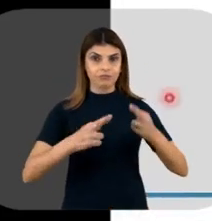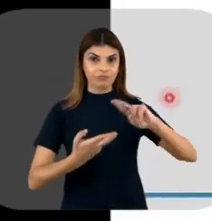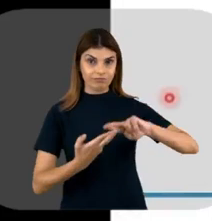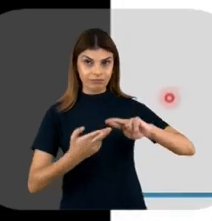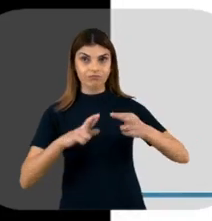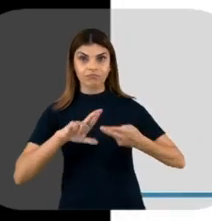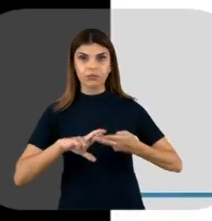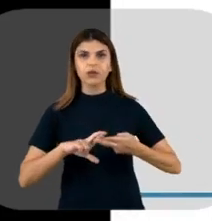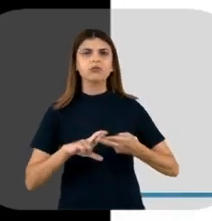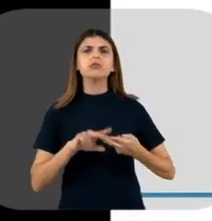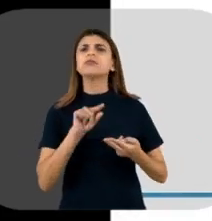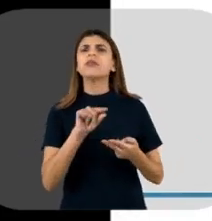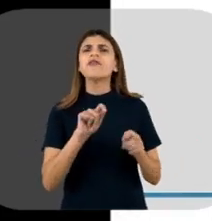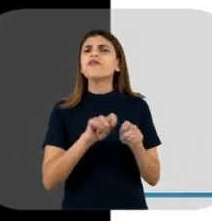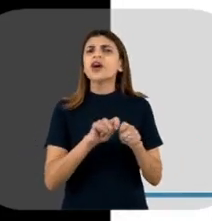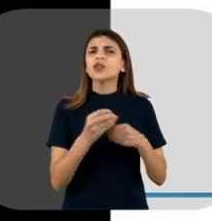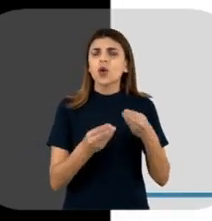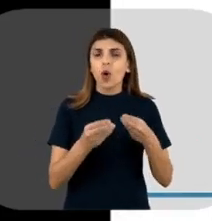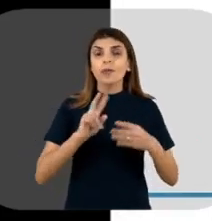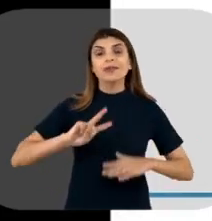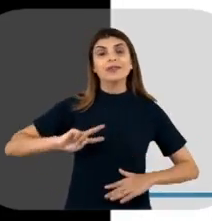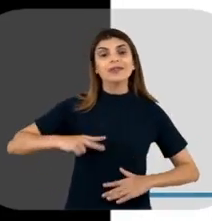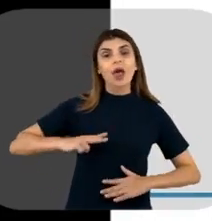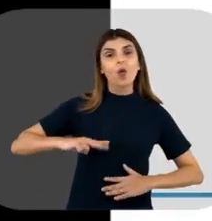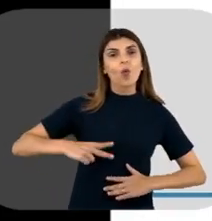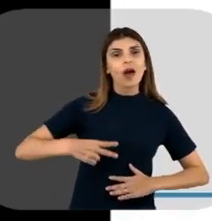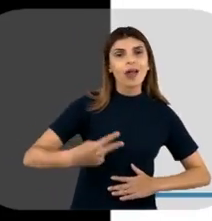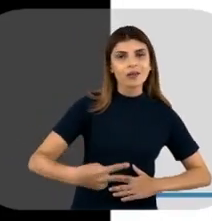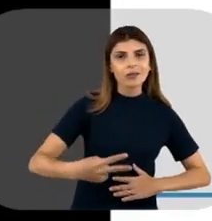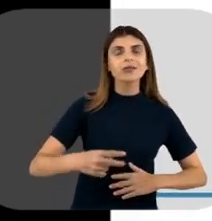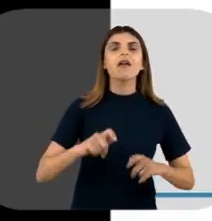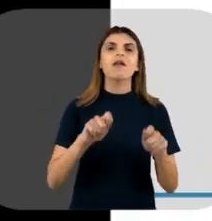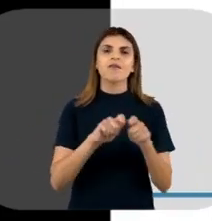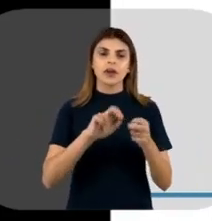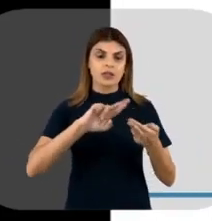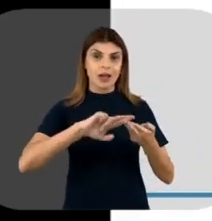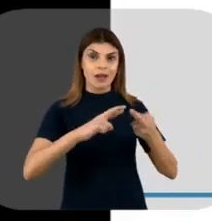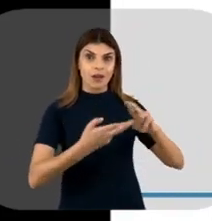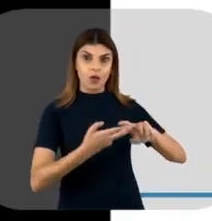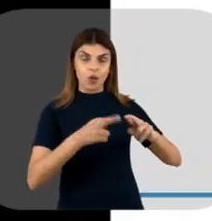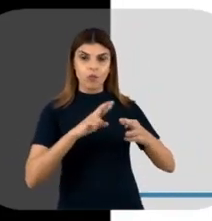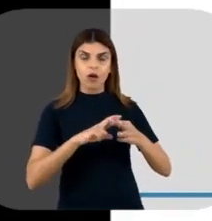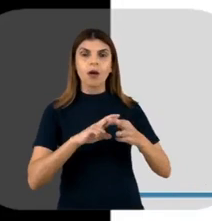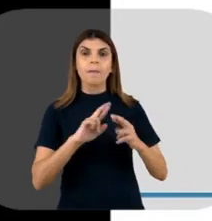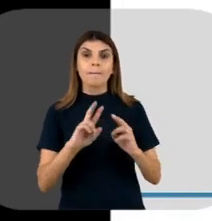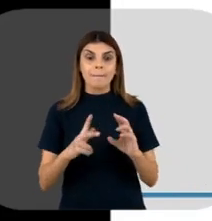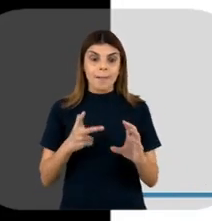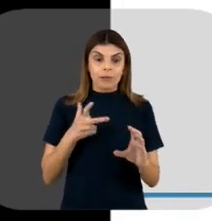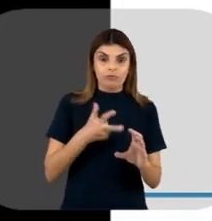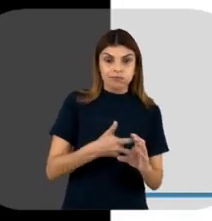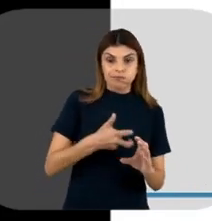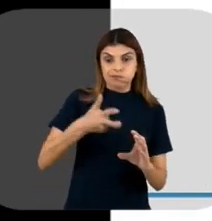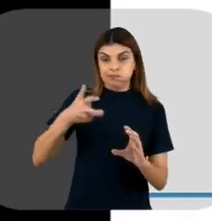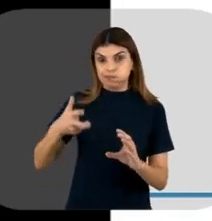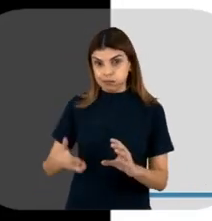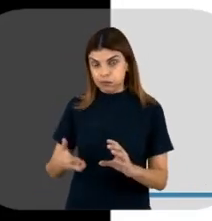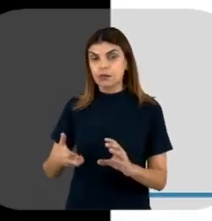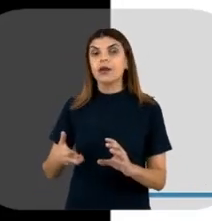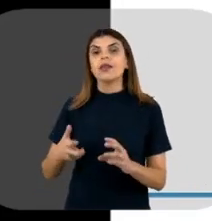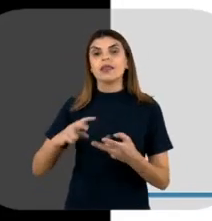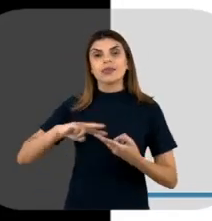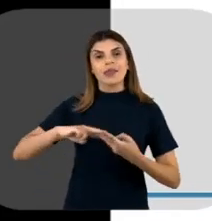Então, o que que é feito, né? A sequência dessa insulina recombinante, ela foi adicionada a um DNA